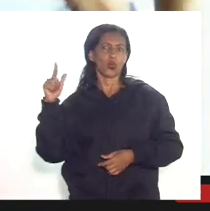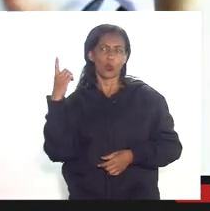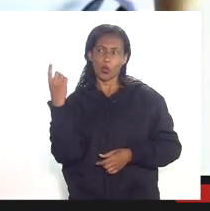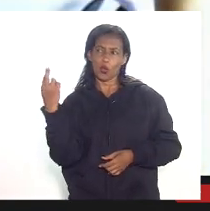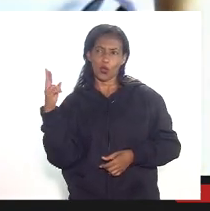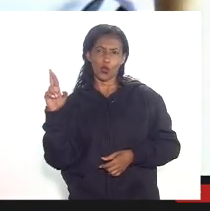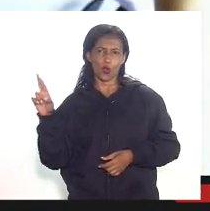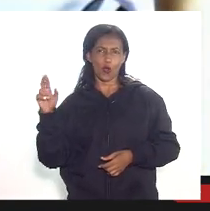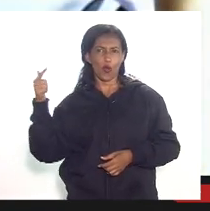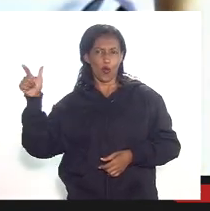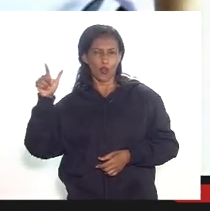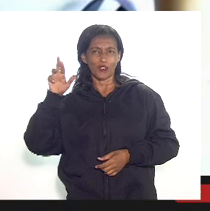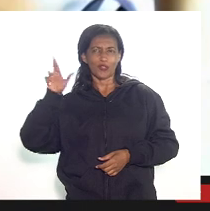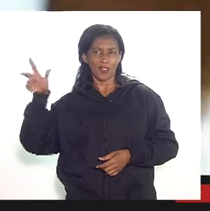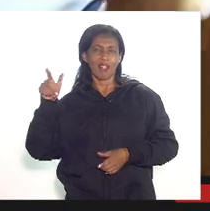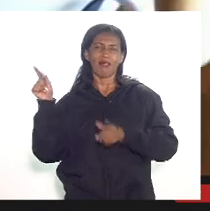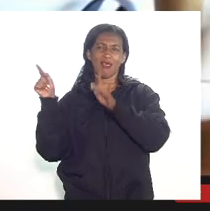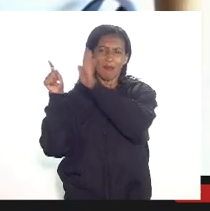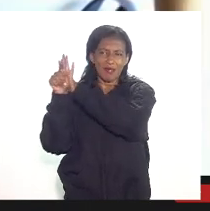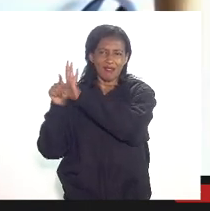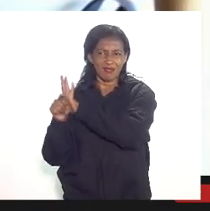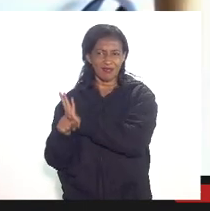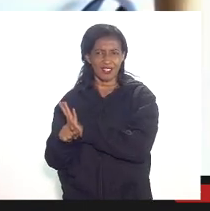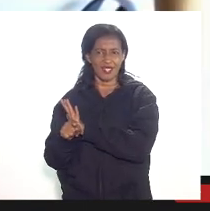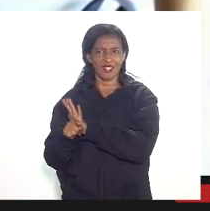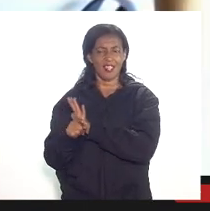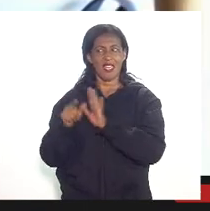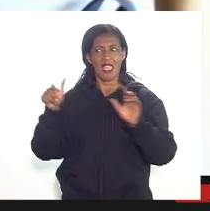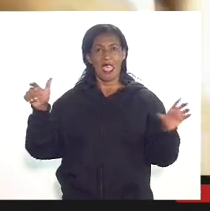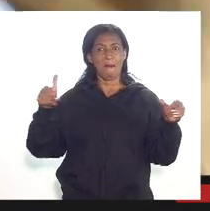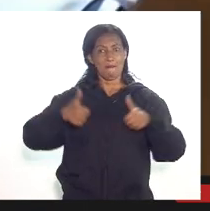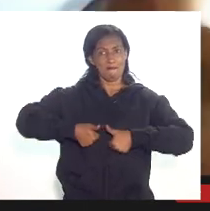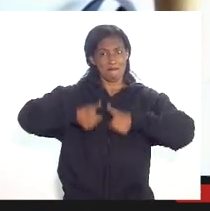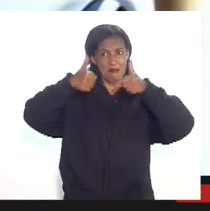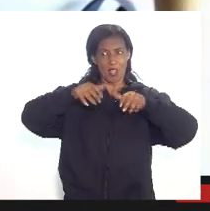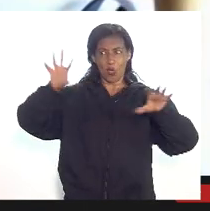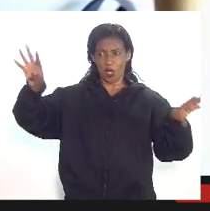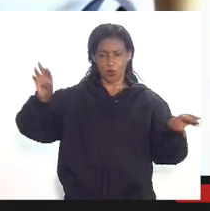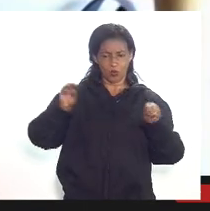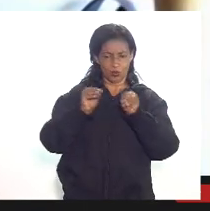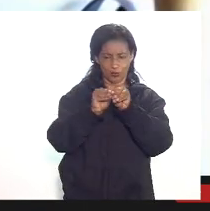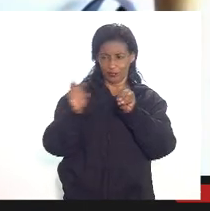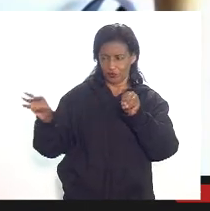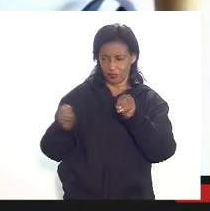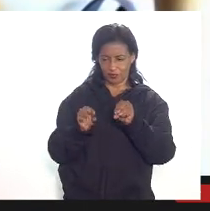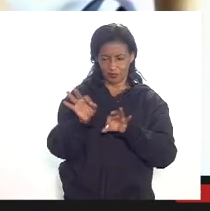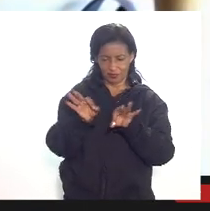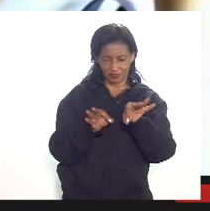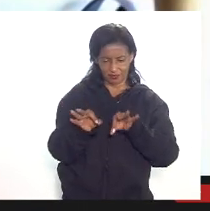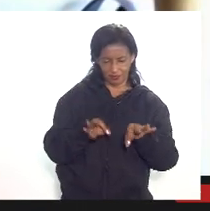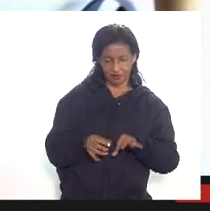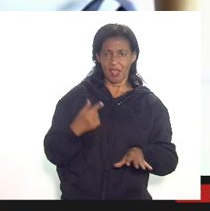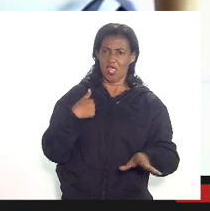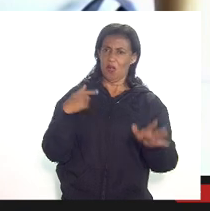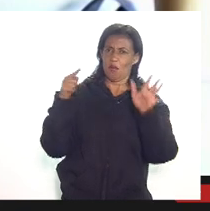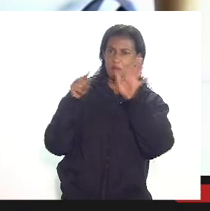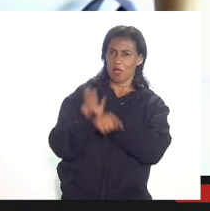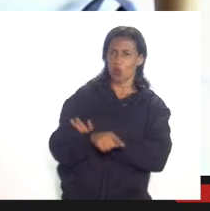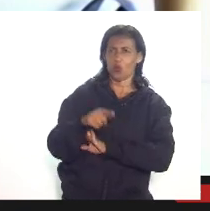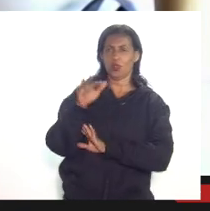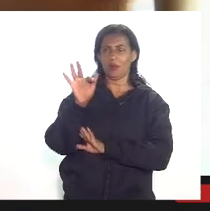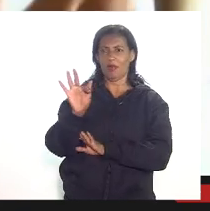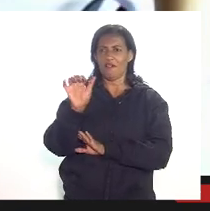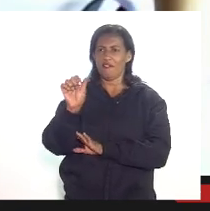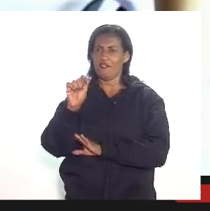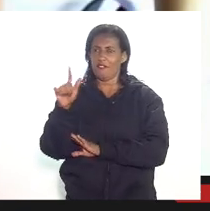sintetizar tudo também para perguntar eu tenho perguntas para a fazenda eu tenho perguntas para a procuradoria